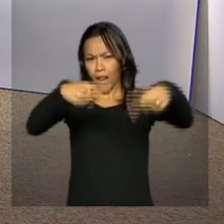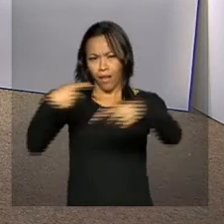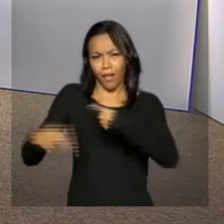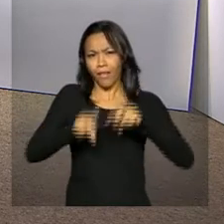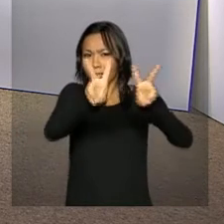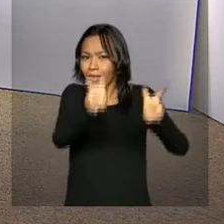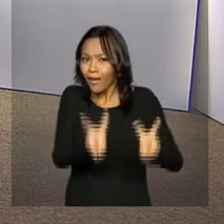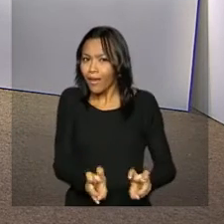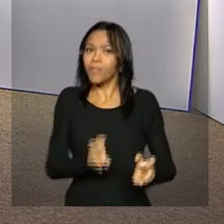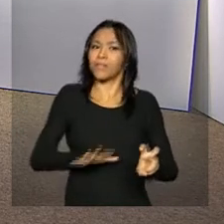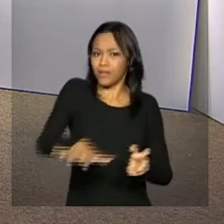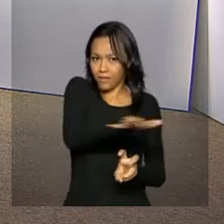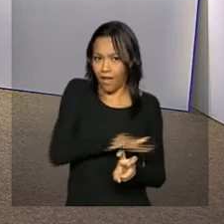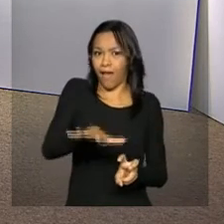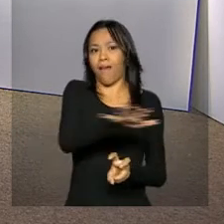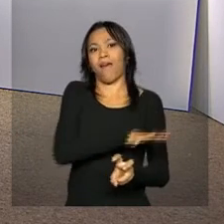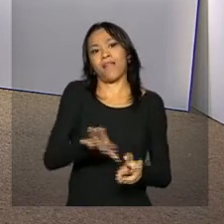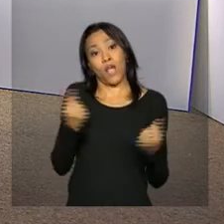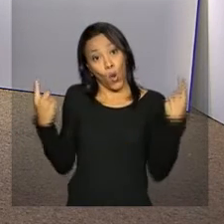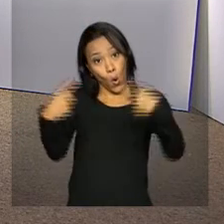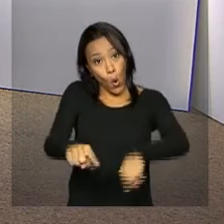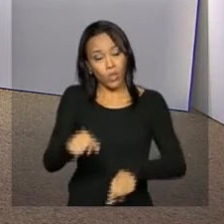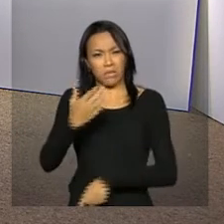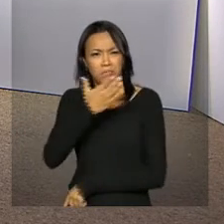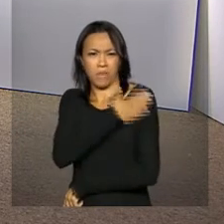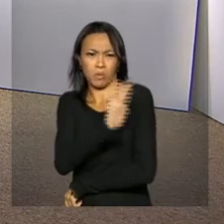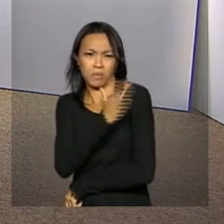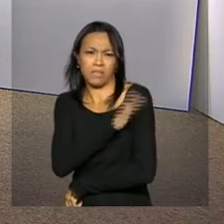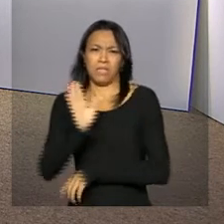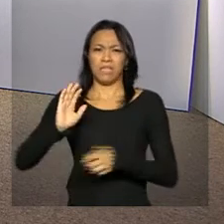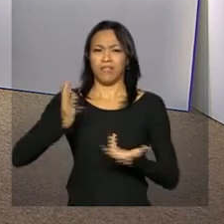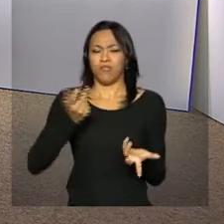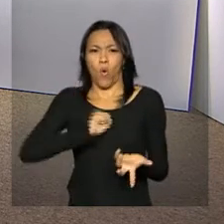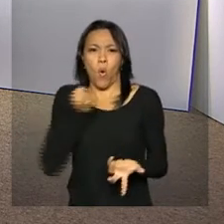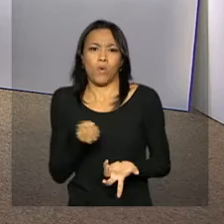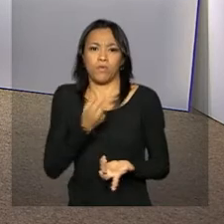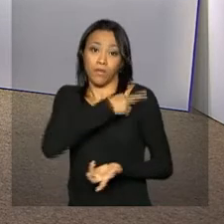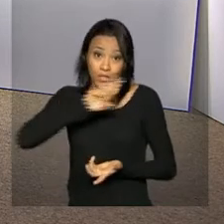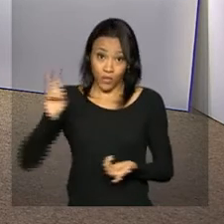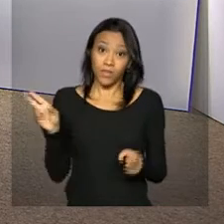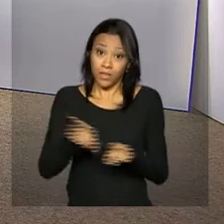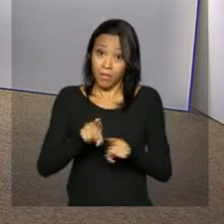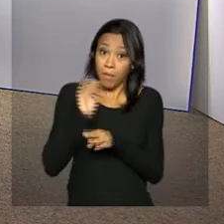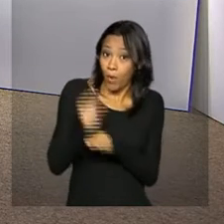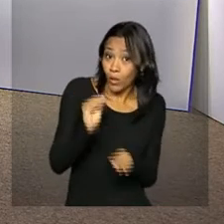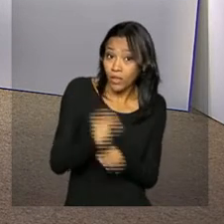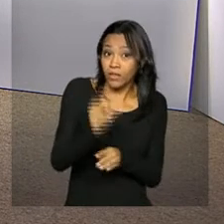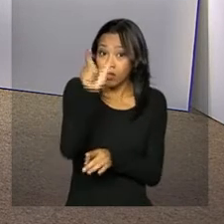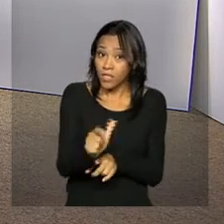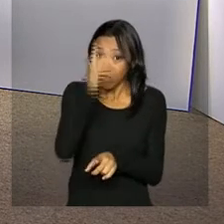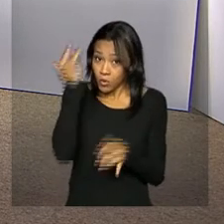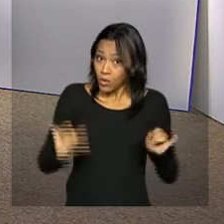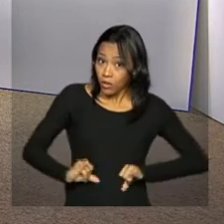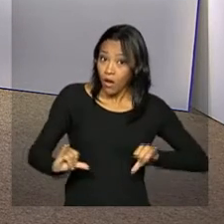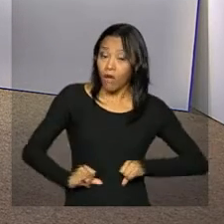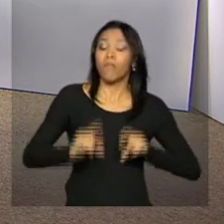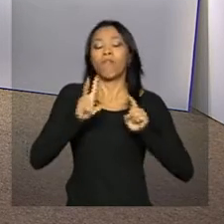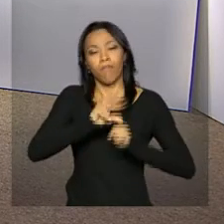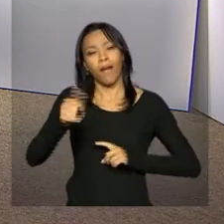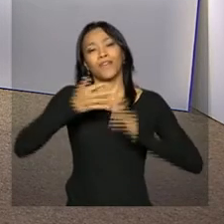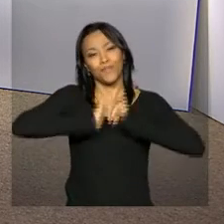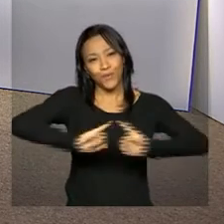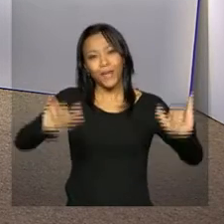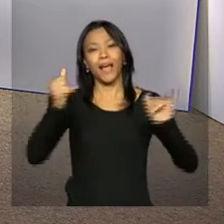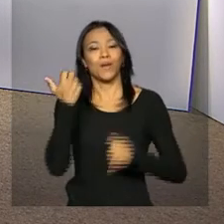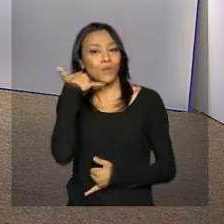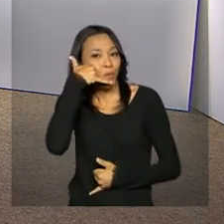desenvolvidas na área de enfrentamento à discriminação religiosa e também da proteção às vítimas. Vão ser divulgados os dados sobre o Disque